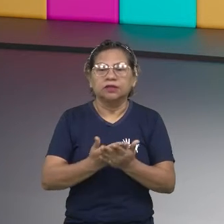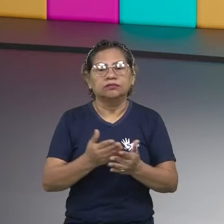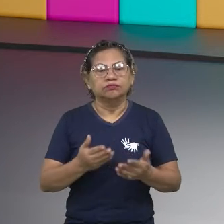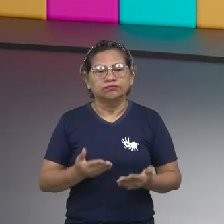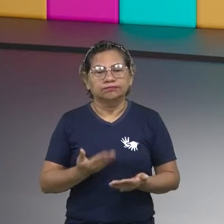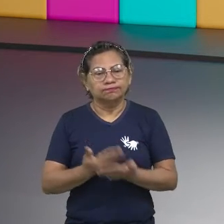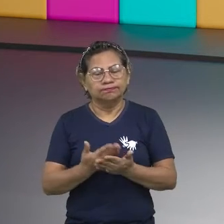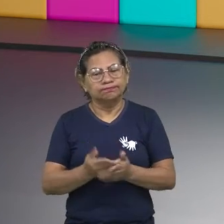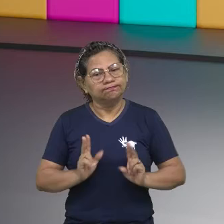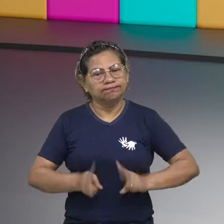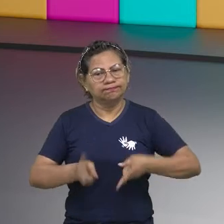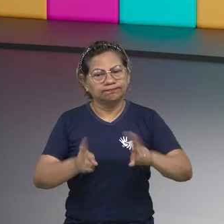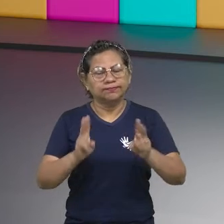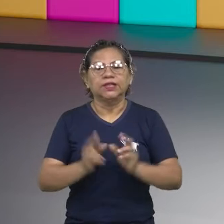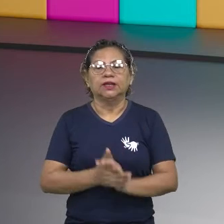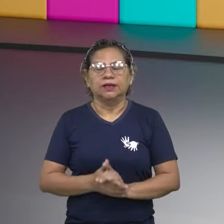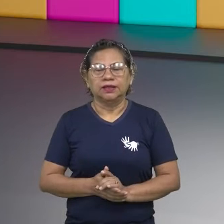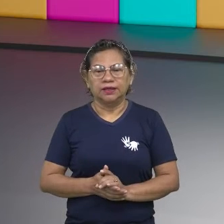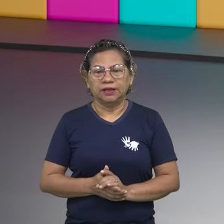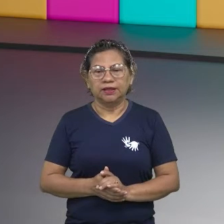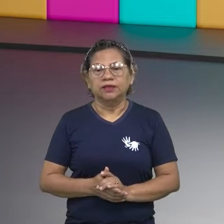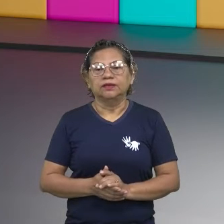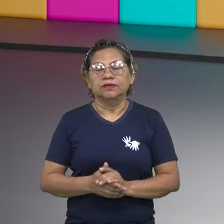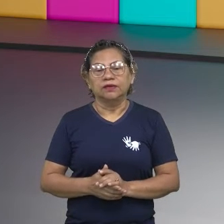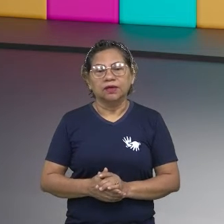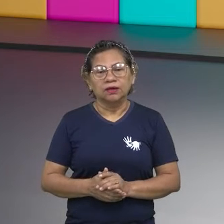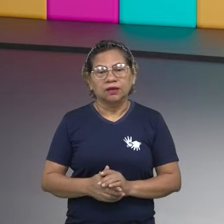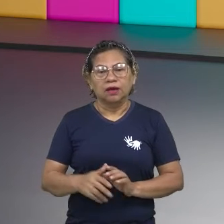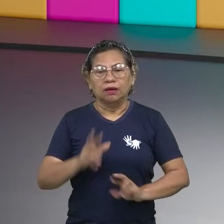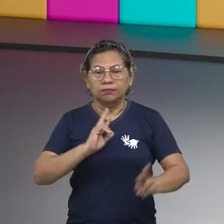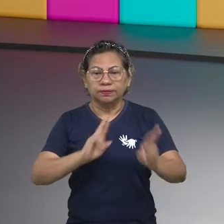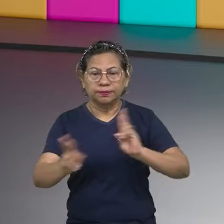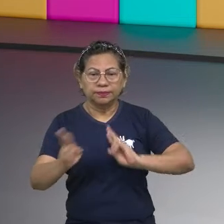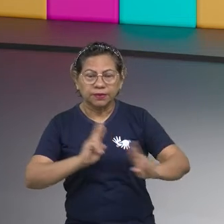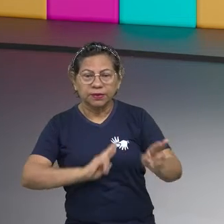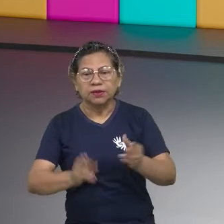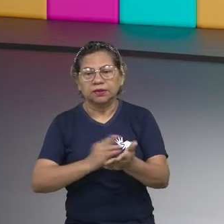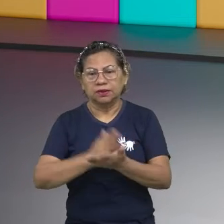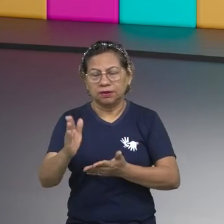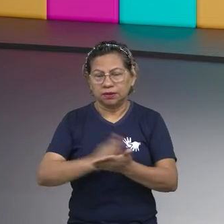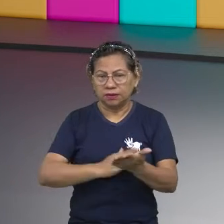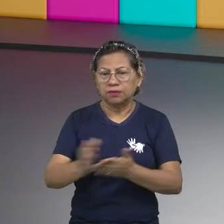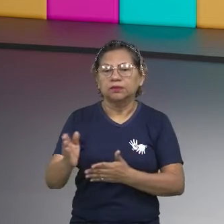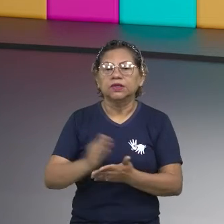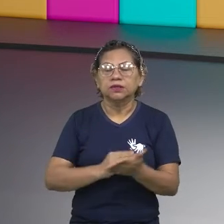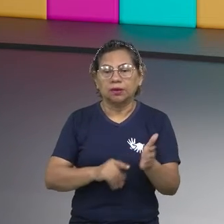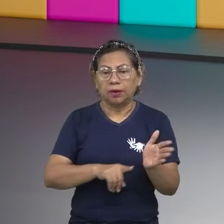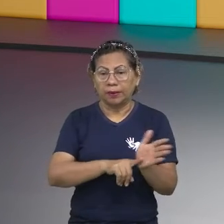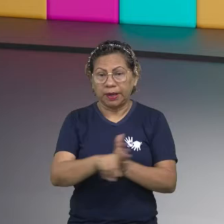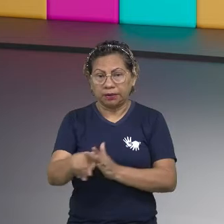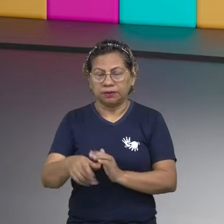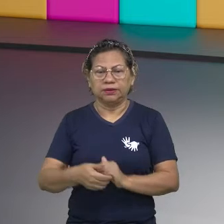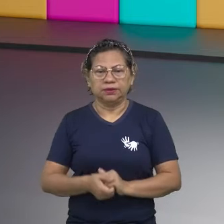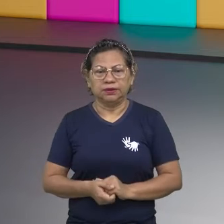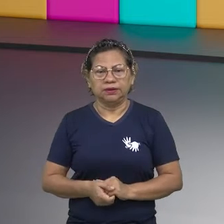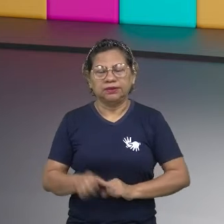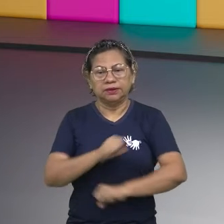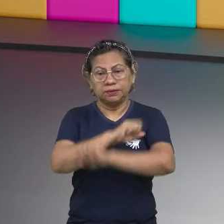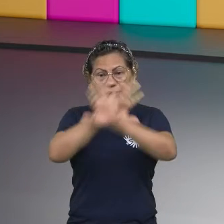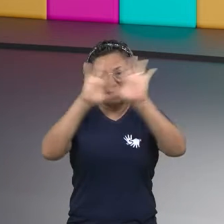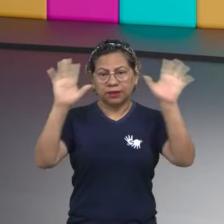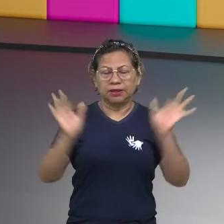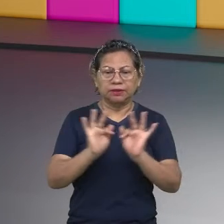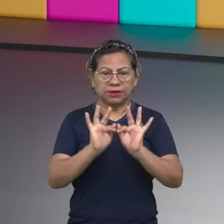eles vão responder algumas perguntas. E aí, só que eles vão falar assim, de forma mais clara, mais